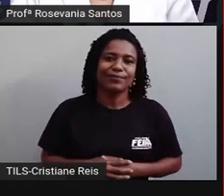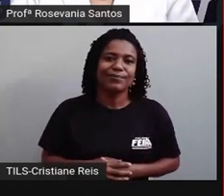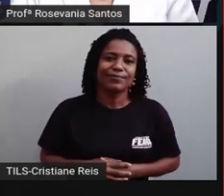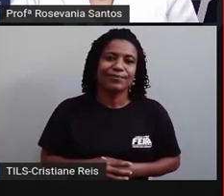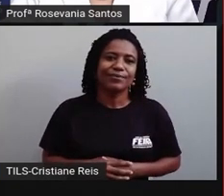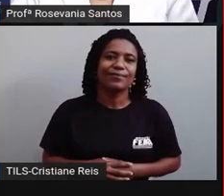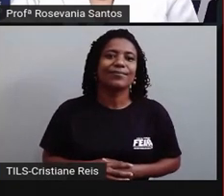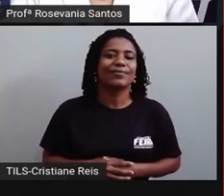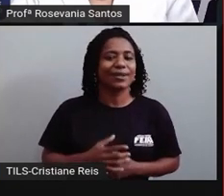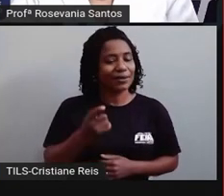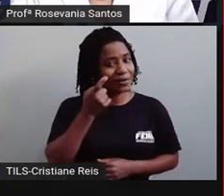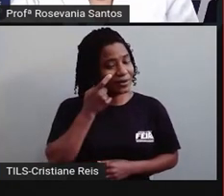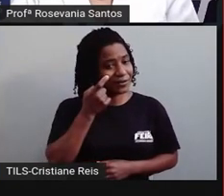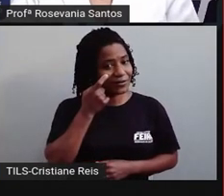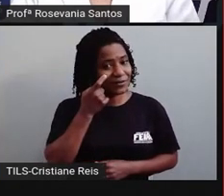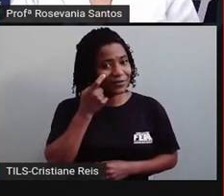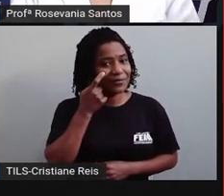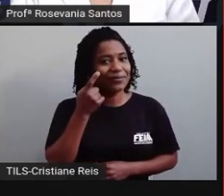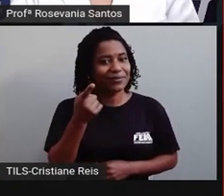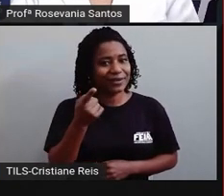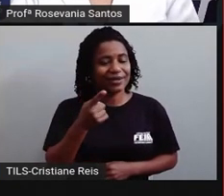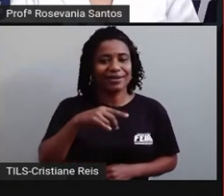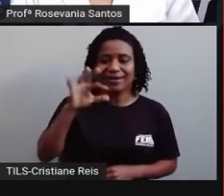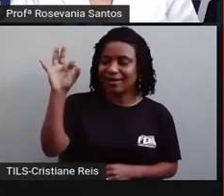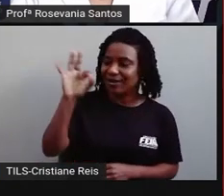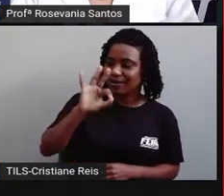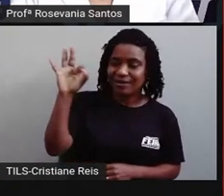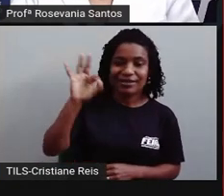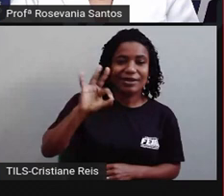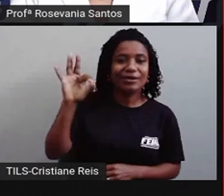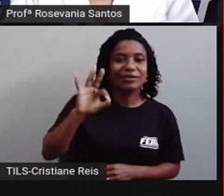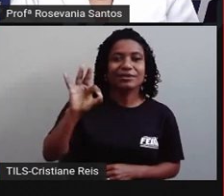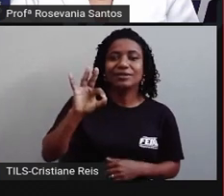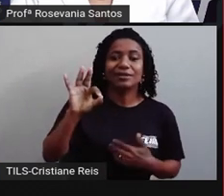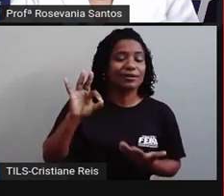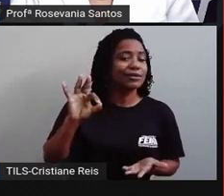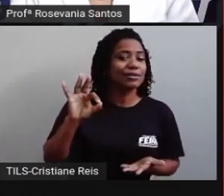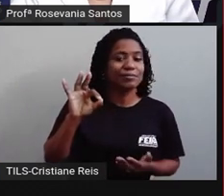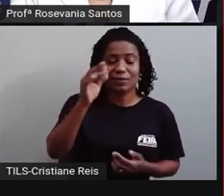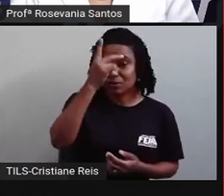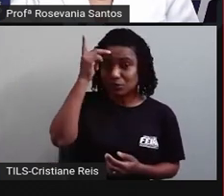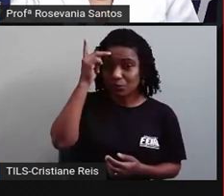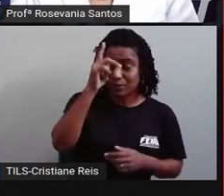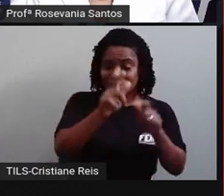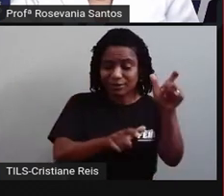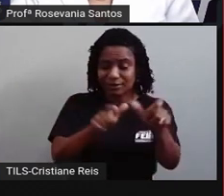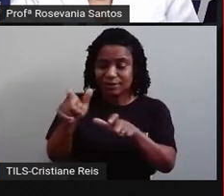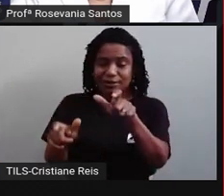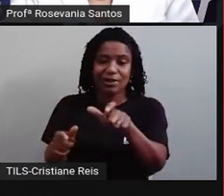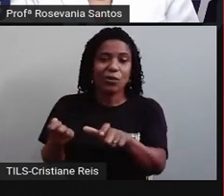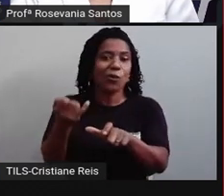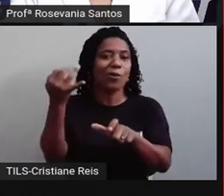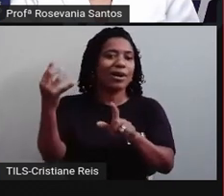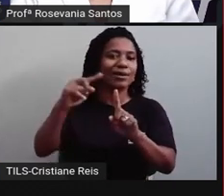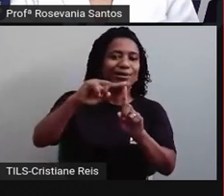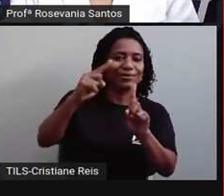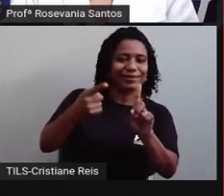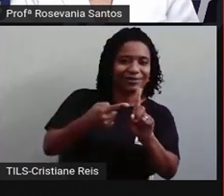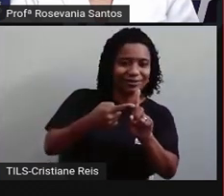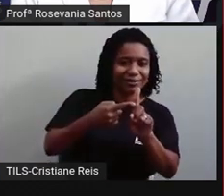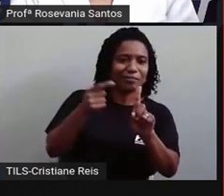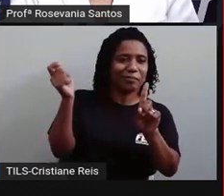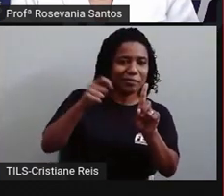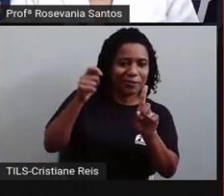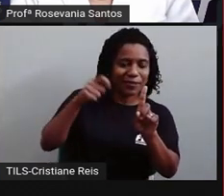A taxa de fecundidade, que é, ela está intimamente ligada a essa taxa de fertilidade, né, que é